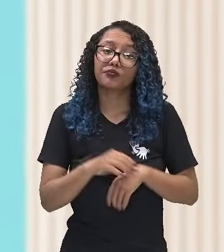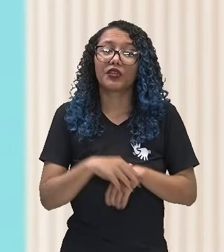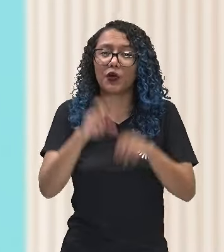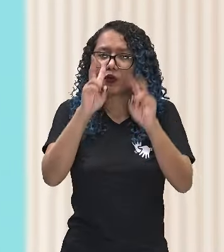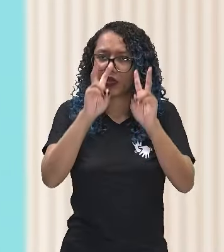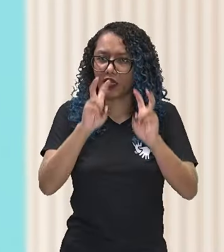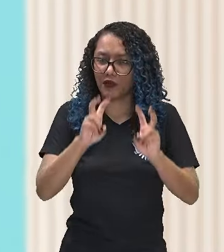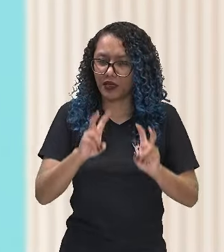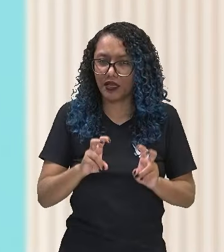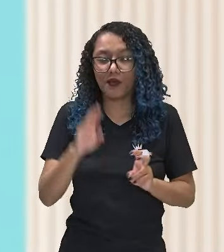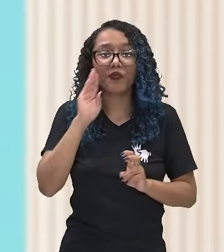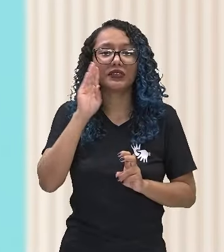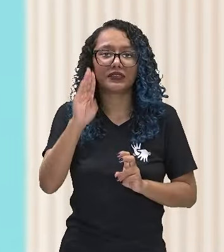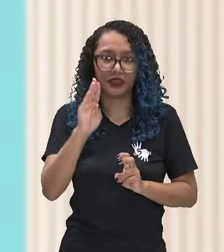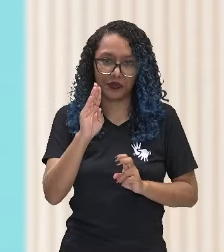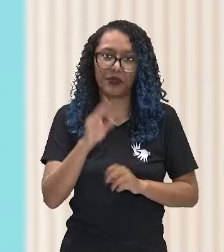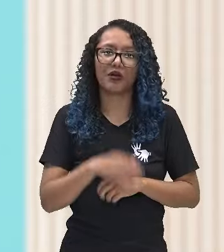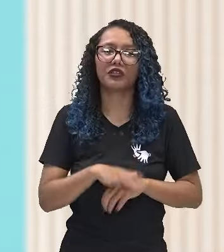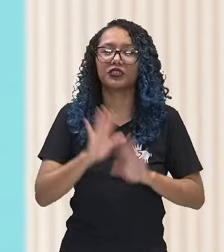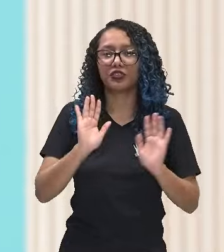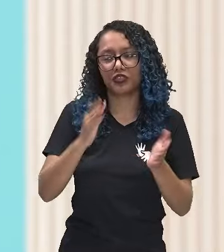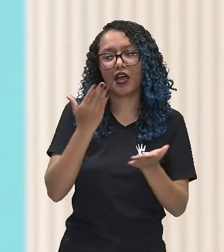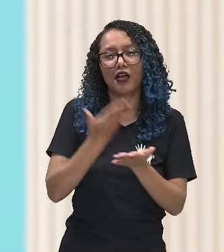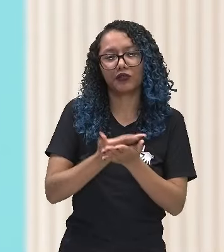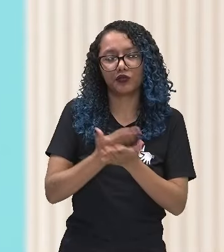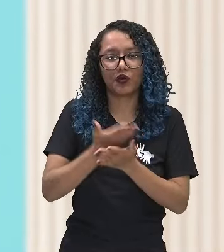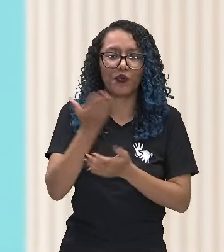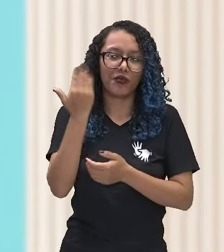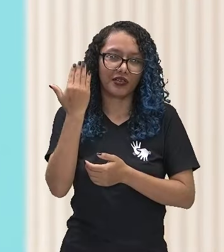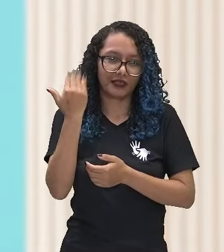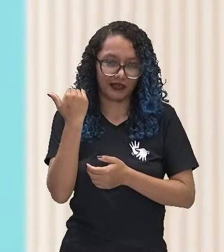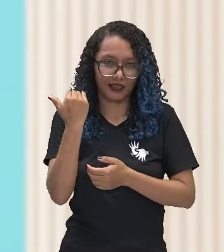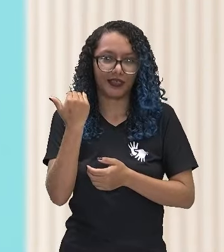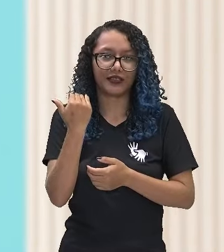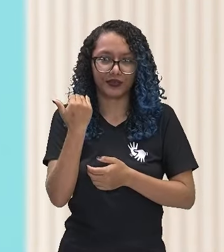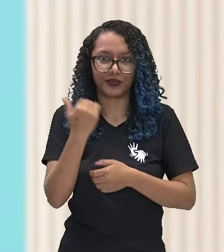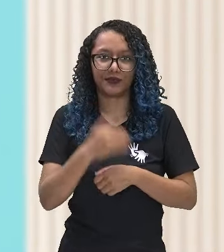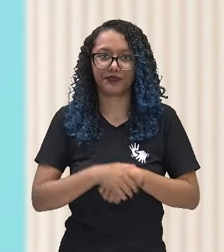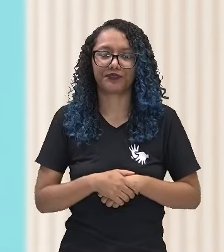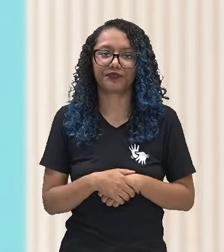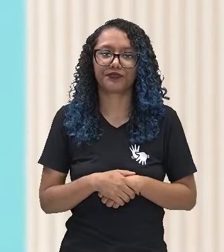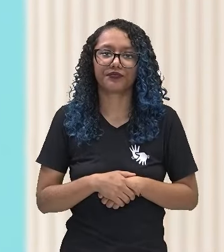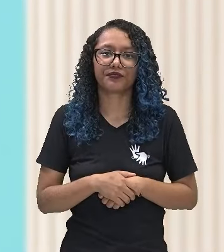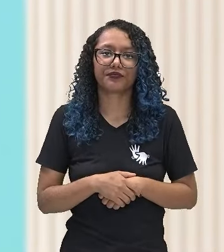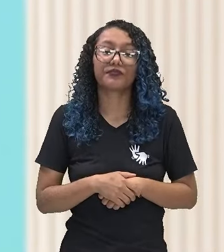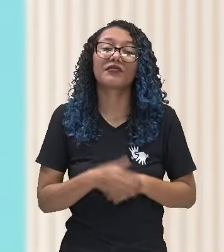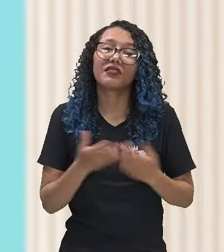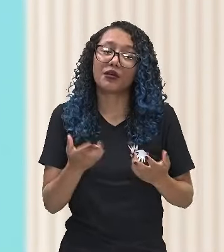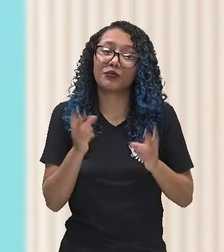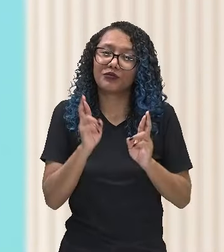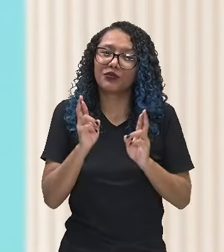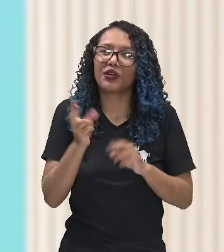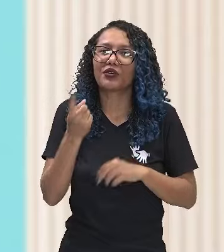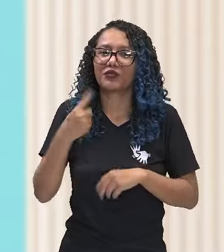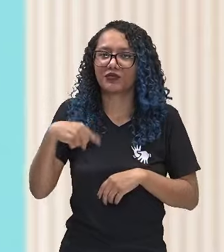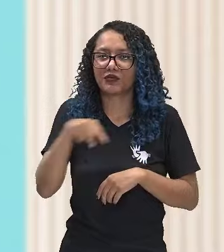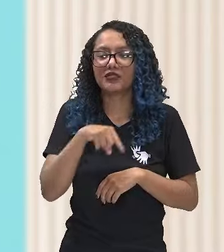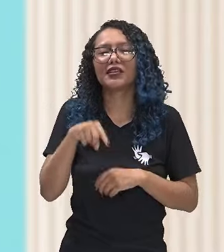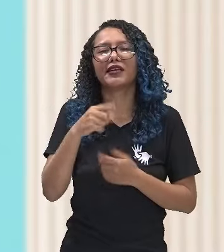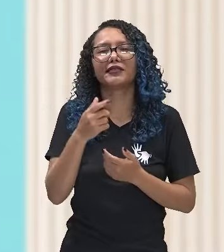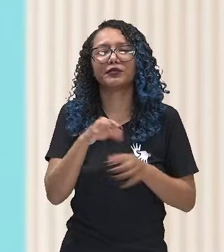principais conteúdos aí trabalhados ao longo dessa nossa primeira unidade. Eu espero que todos aí tenham